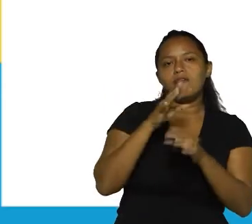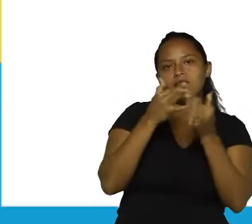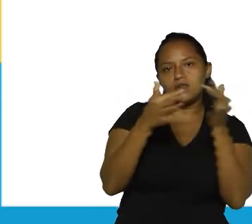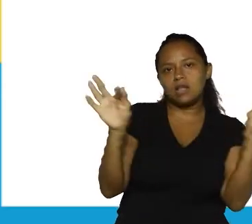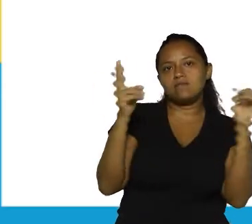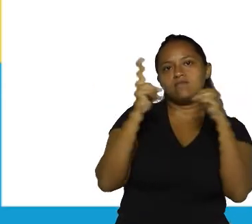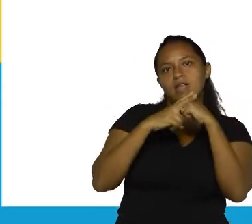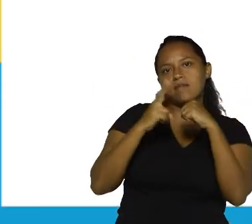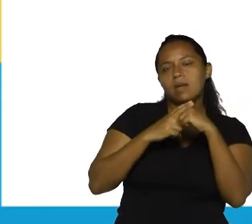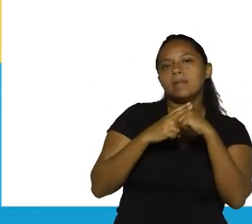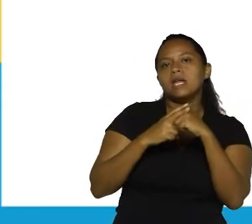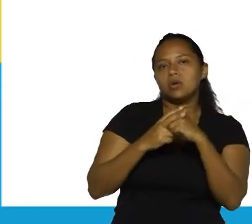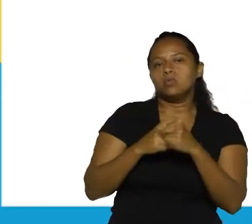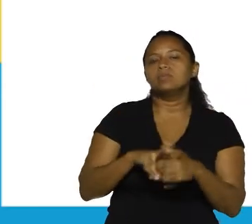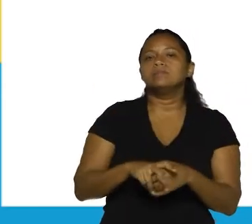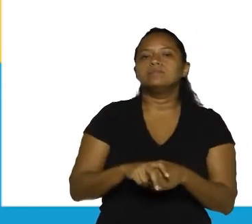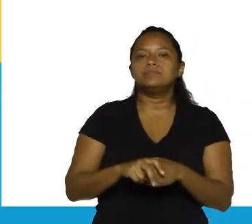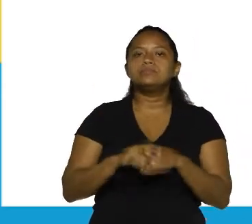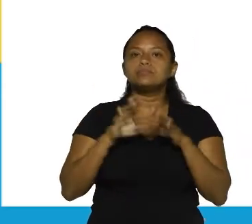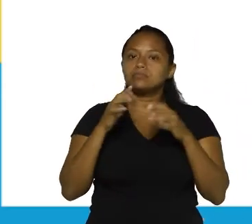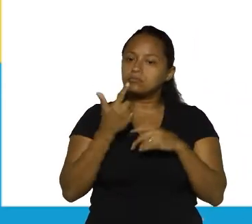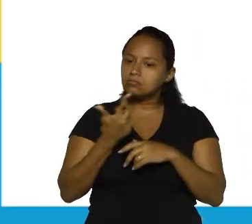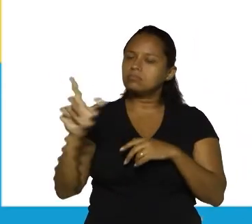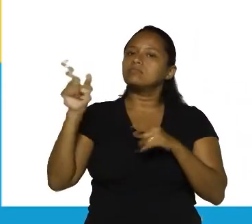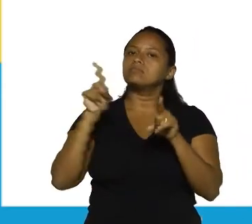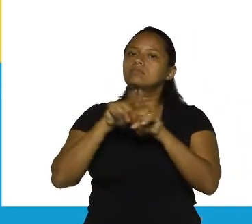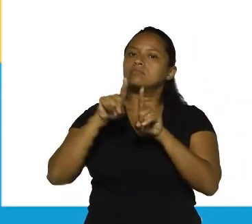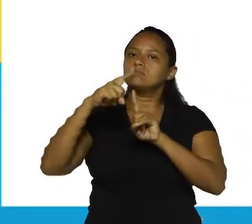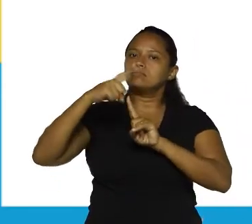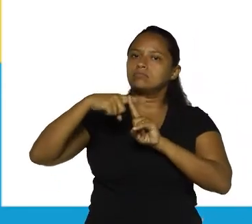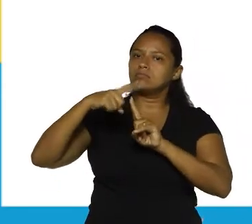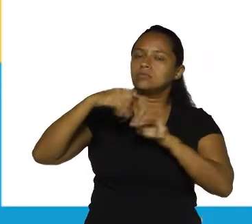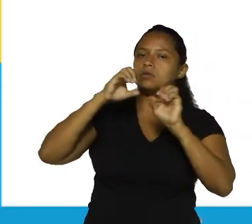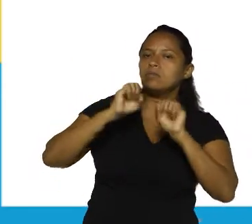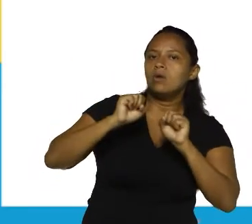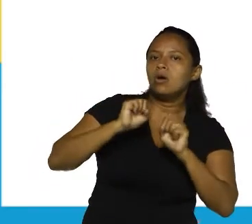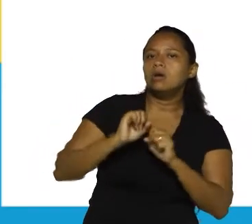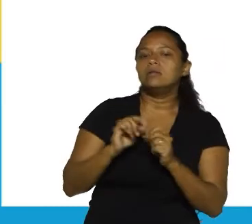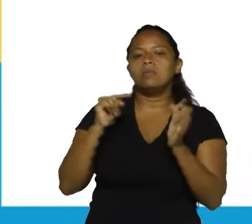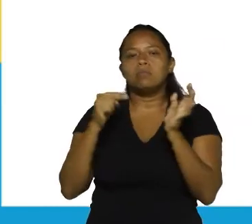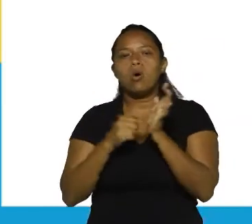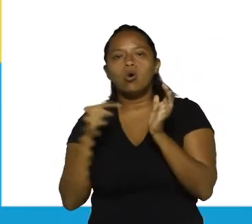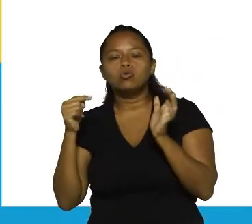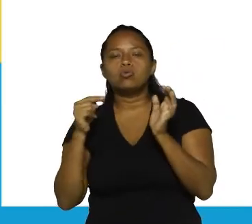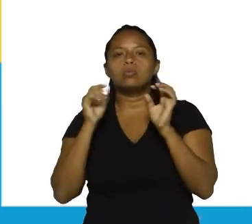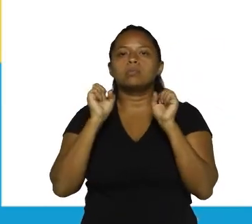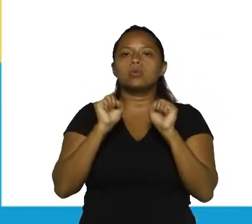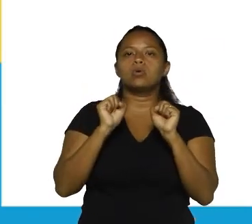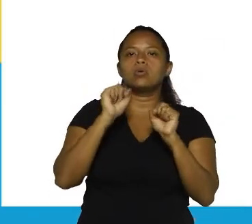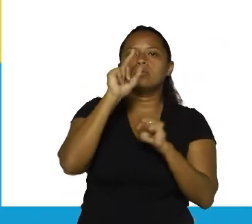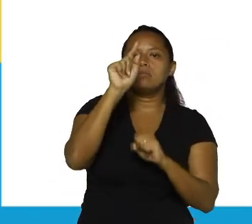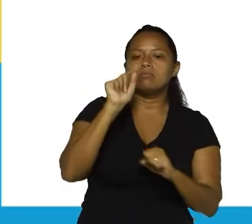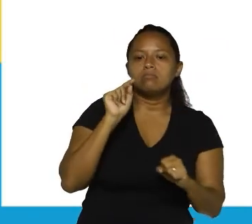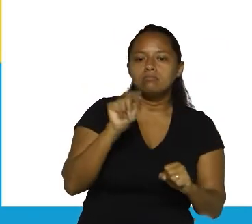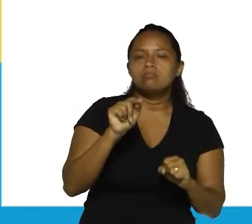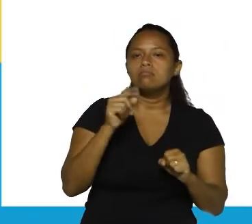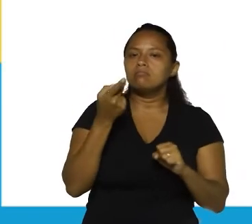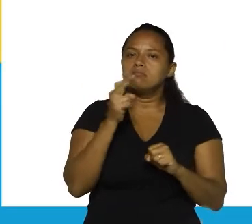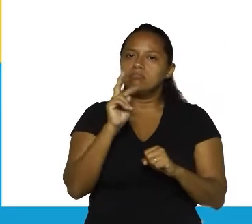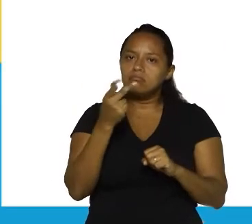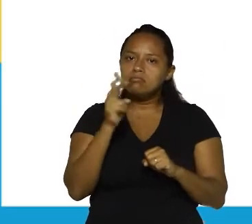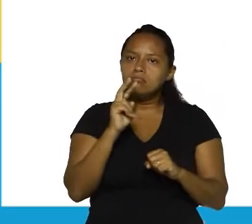verbal optativa. É outro caso que também pode terminar, tanto com o ponto final, quanto com o ponto de